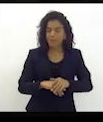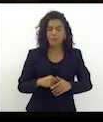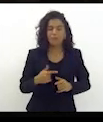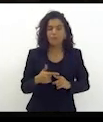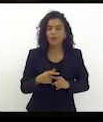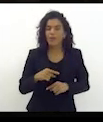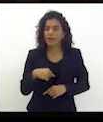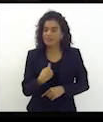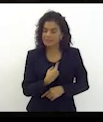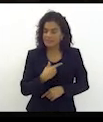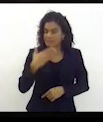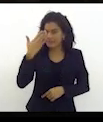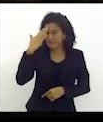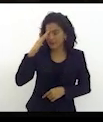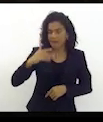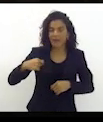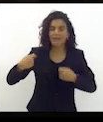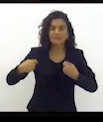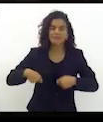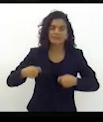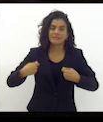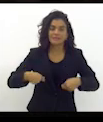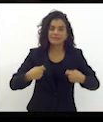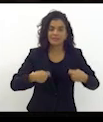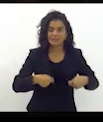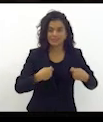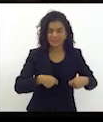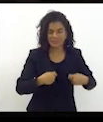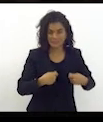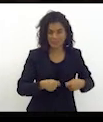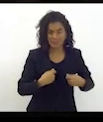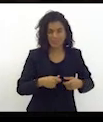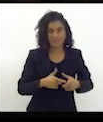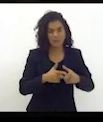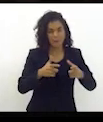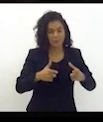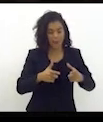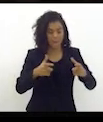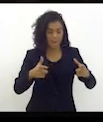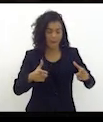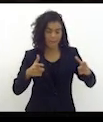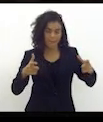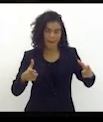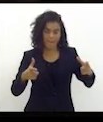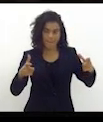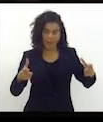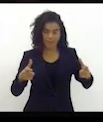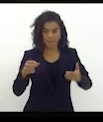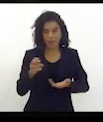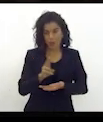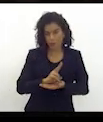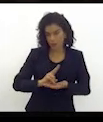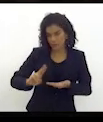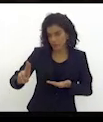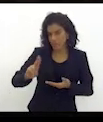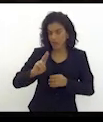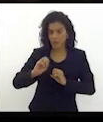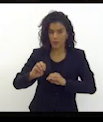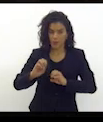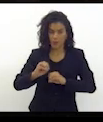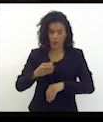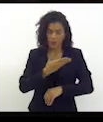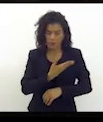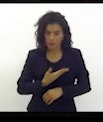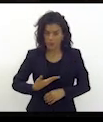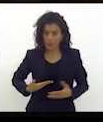porque a gente entende da necessidade de se expandir cada vez mais uma universidade, uma educação pública que